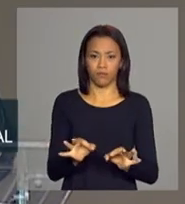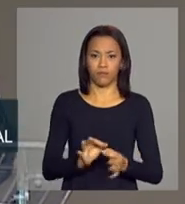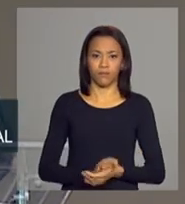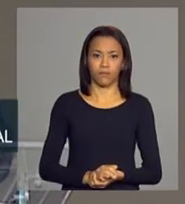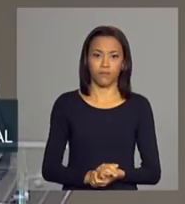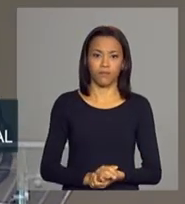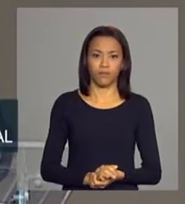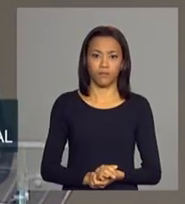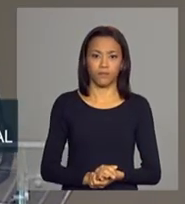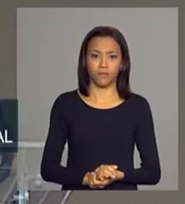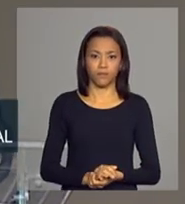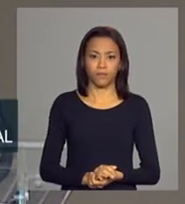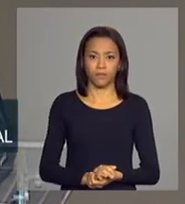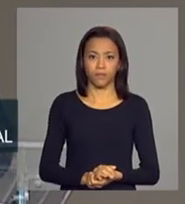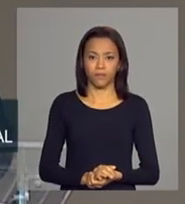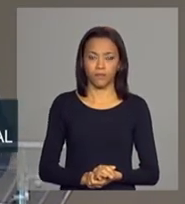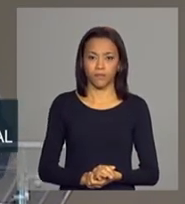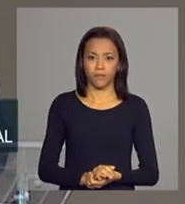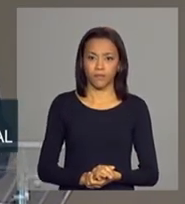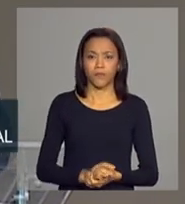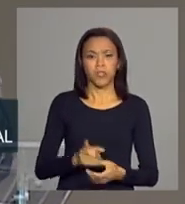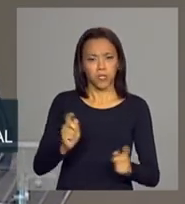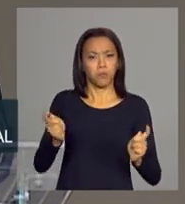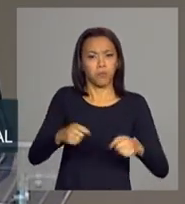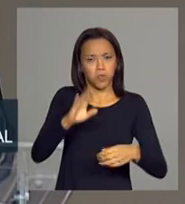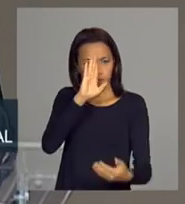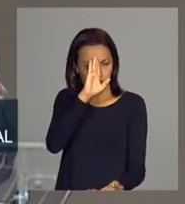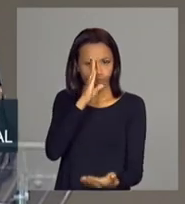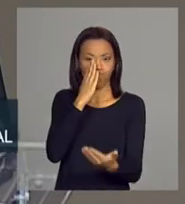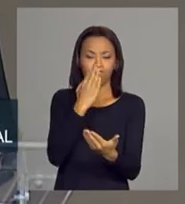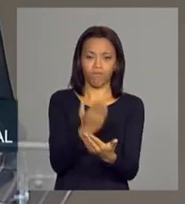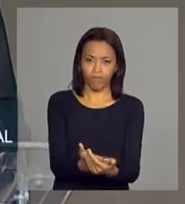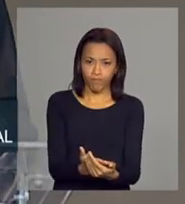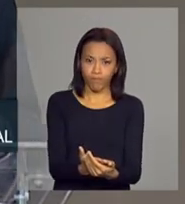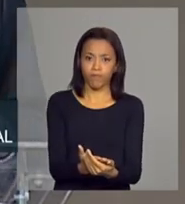confiável, de uma maneira